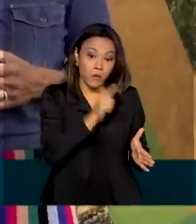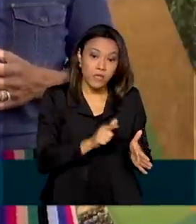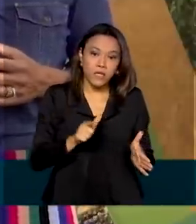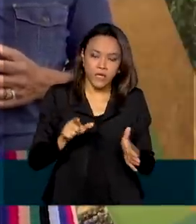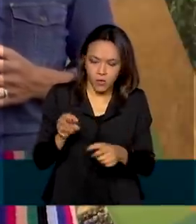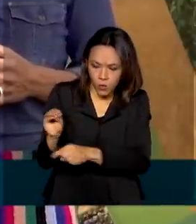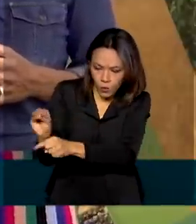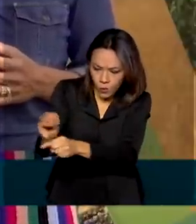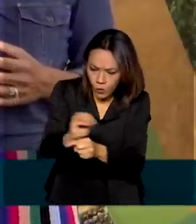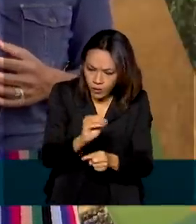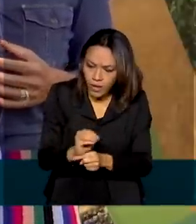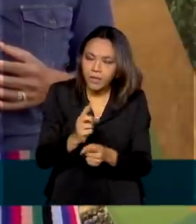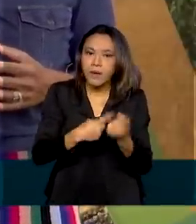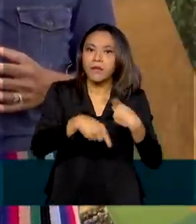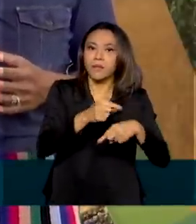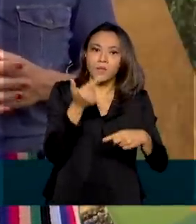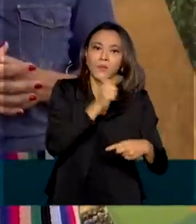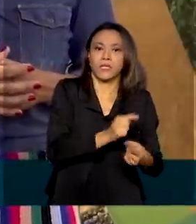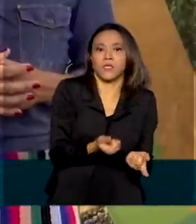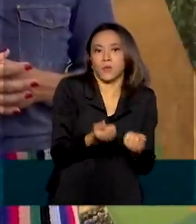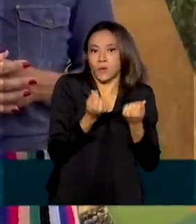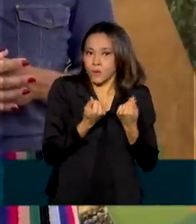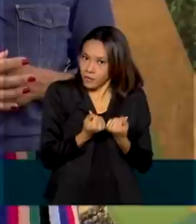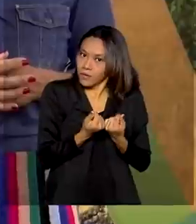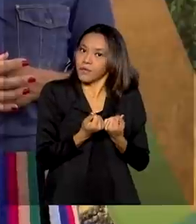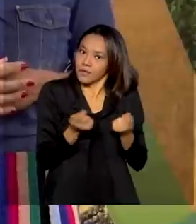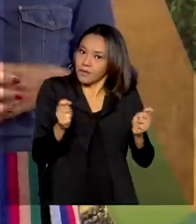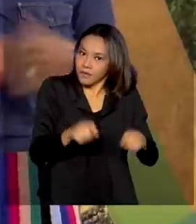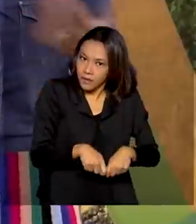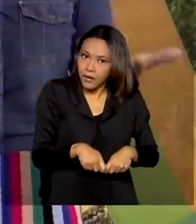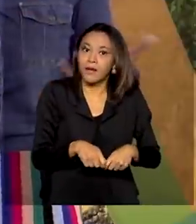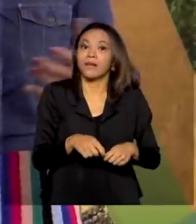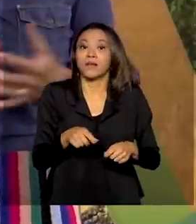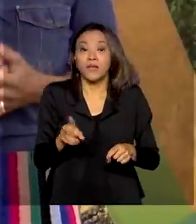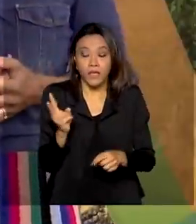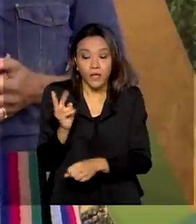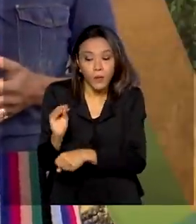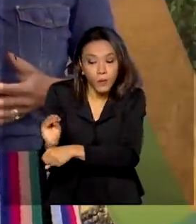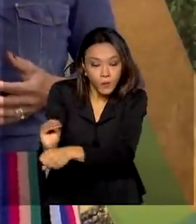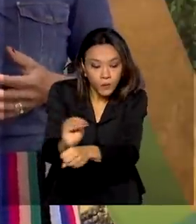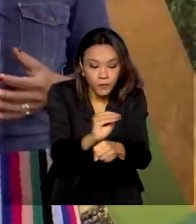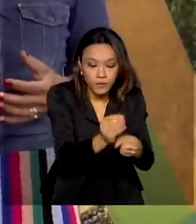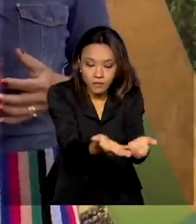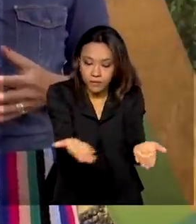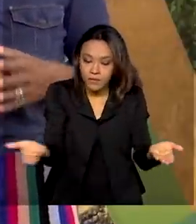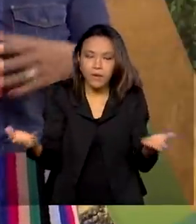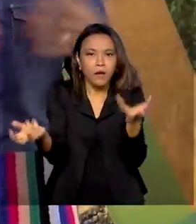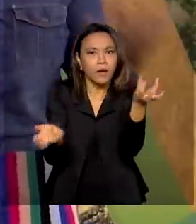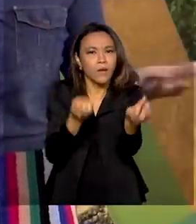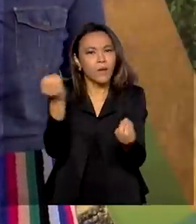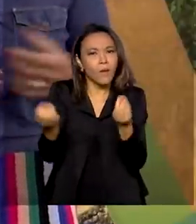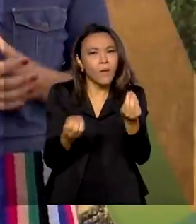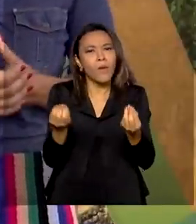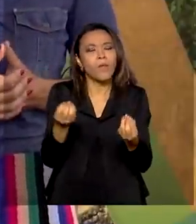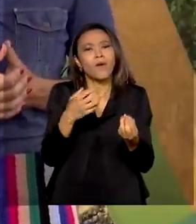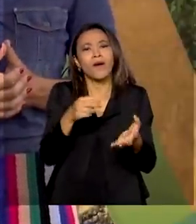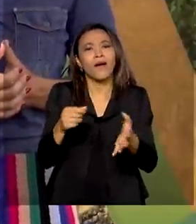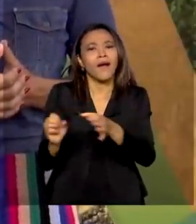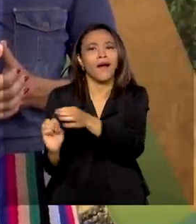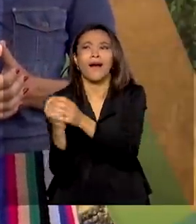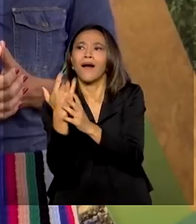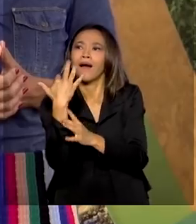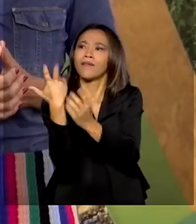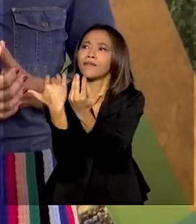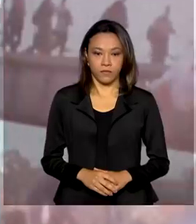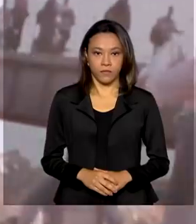econômico, como ele pode implantar uma área de preservação permanente e mais, como ele pode introduzir a árvore dentro do seu sistema